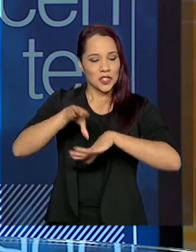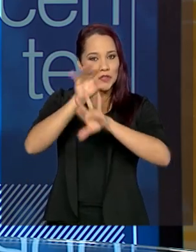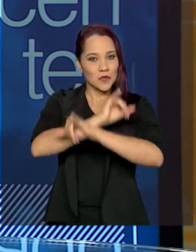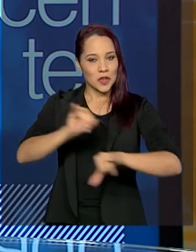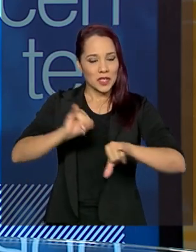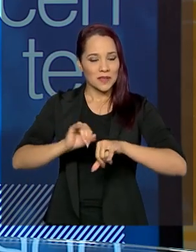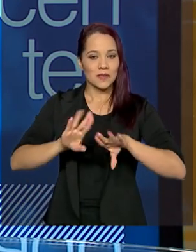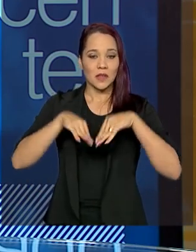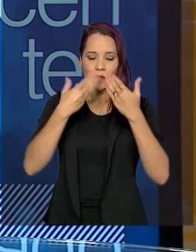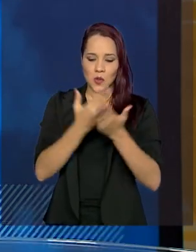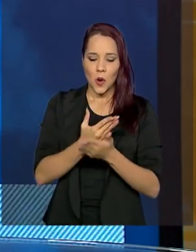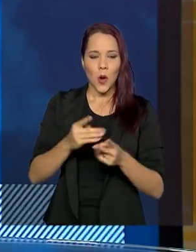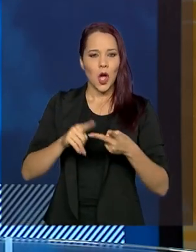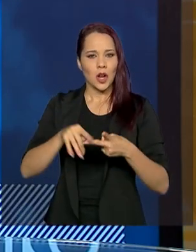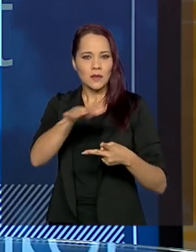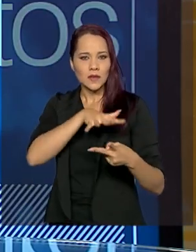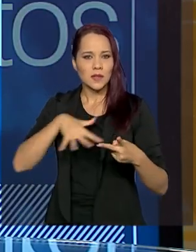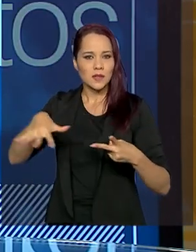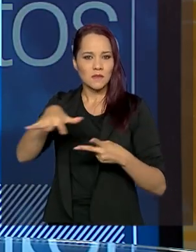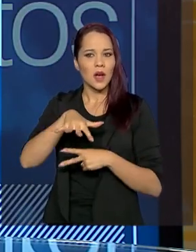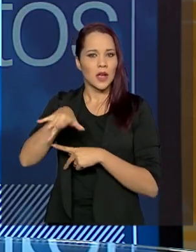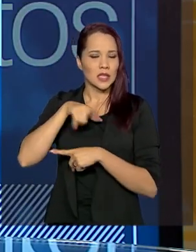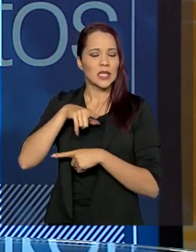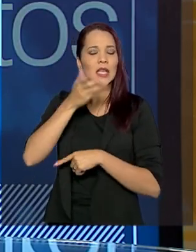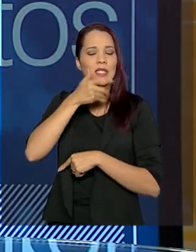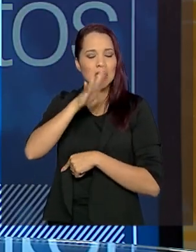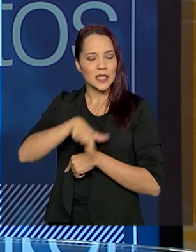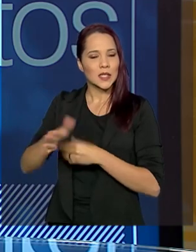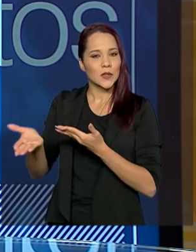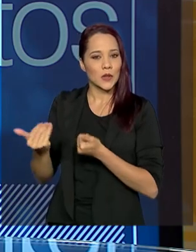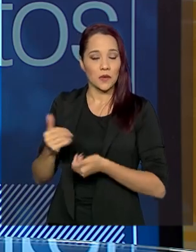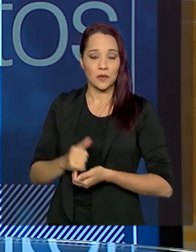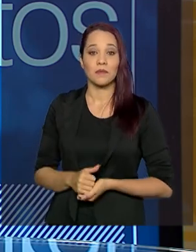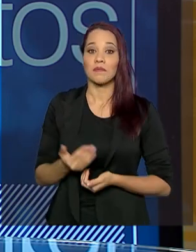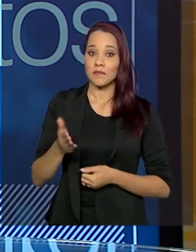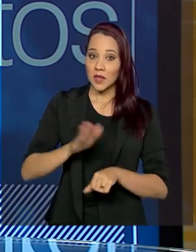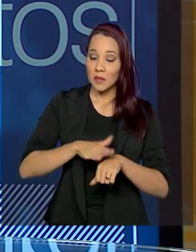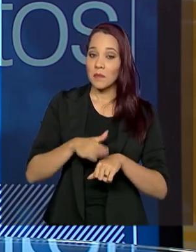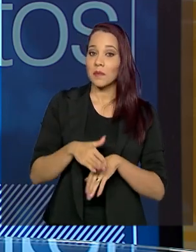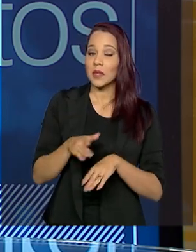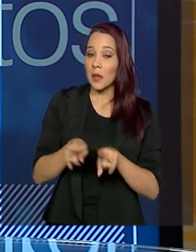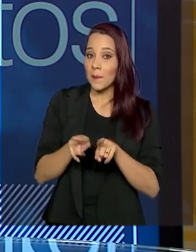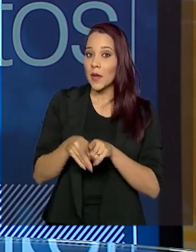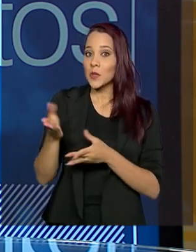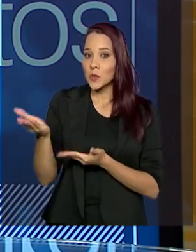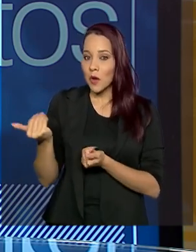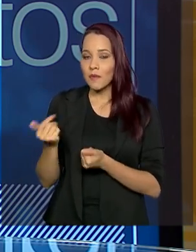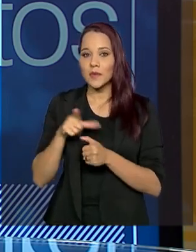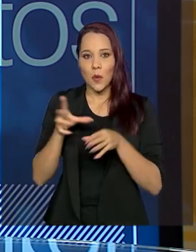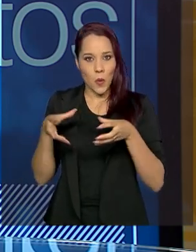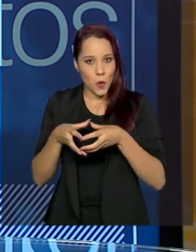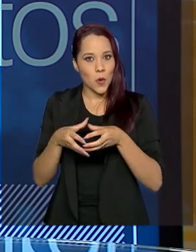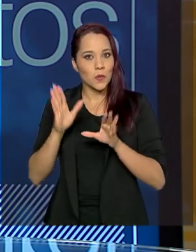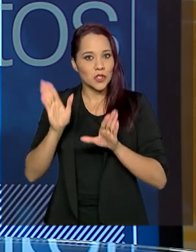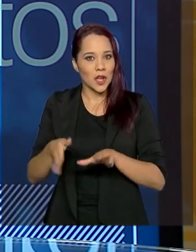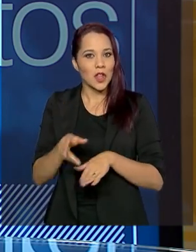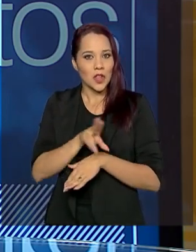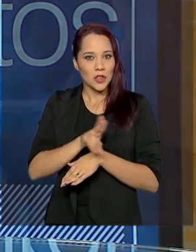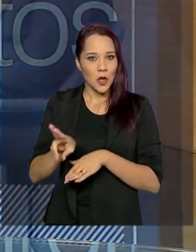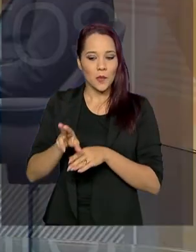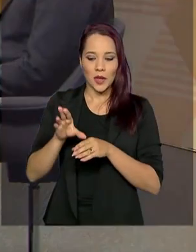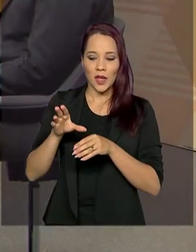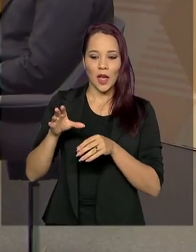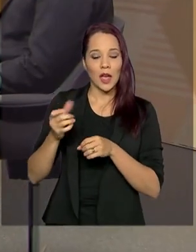aí nas escolas, nos espaços onde estão nossas crianças e adolescentes. Inclusive, os adolescentes, temos um grupo já que vai ser chamado a